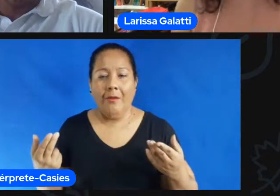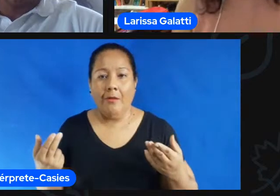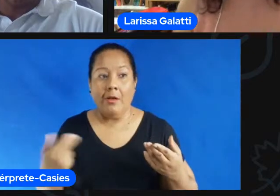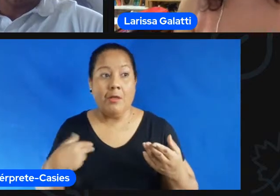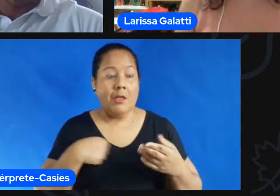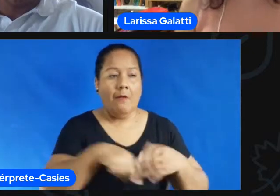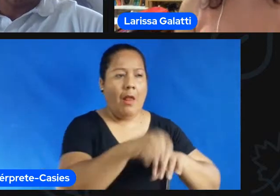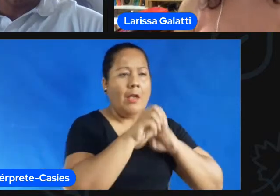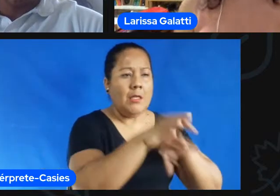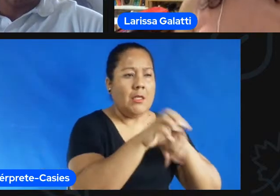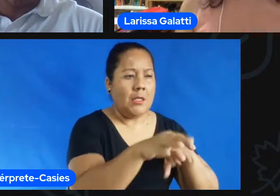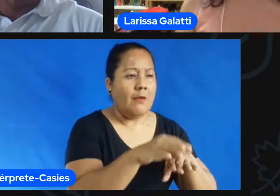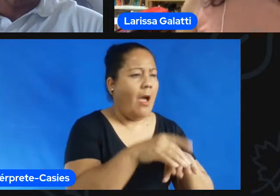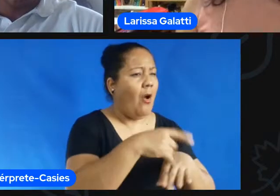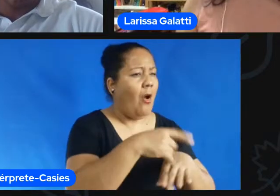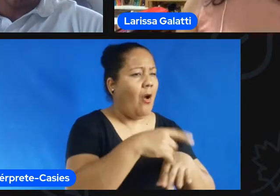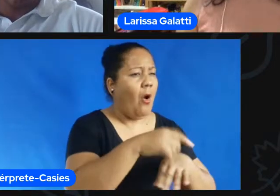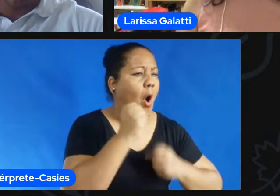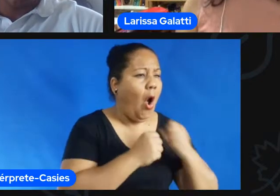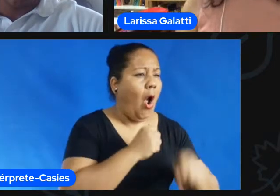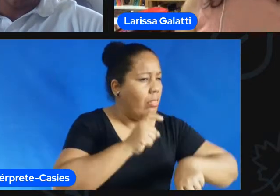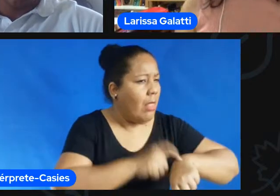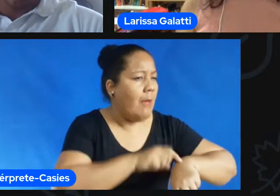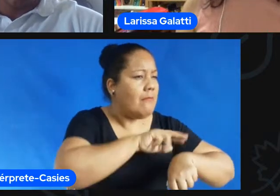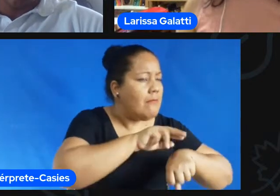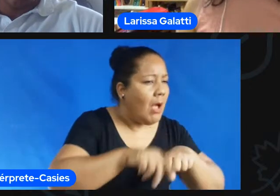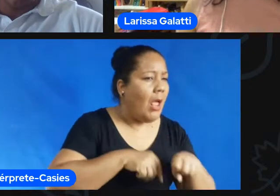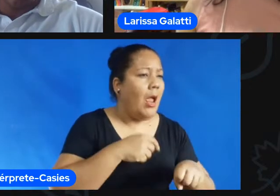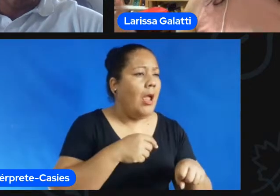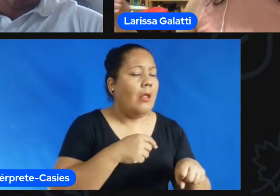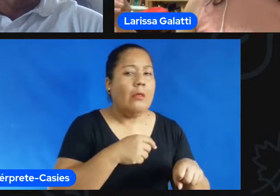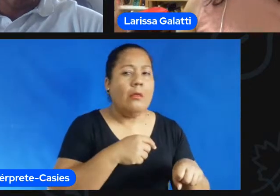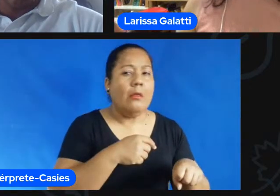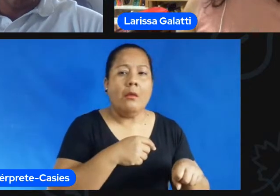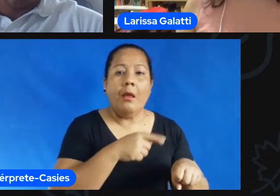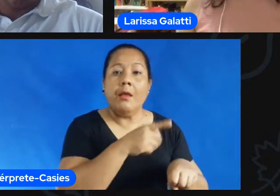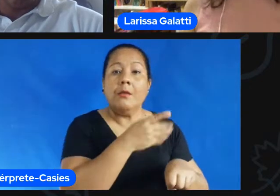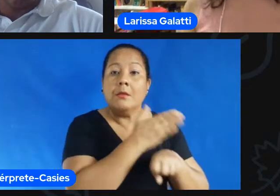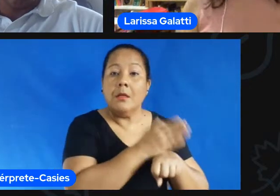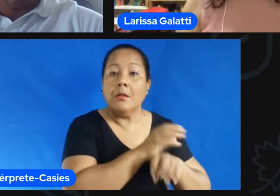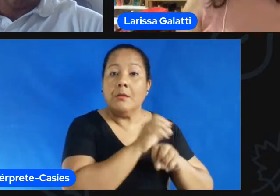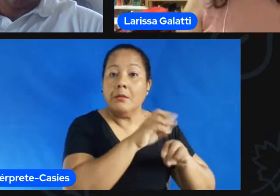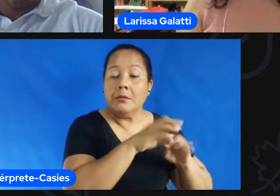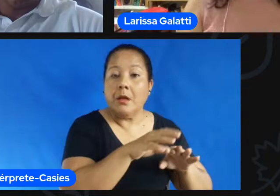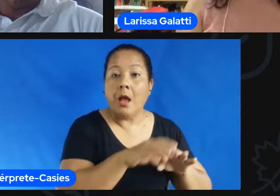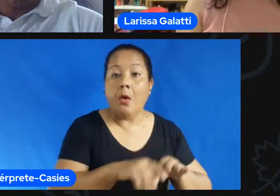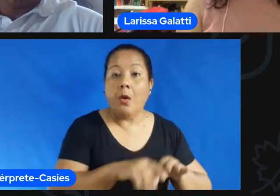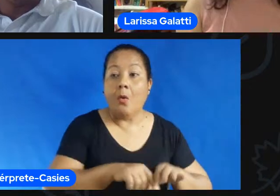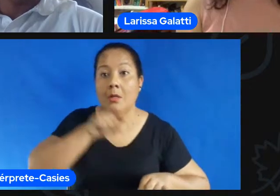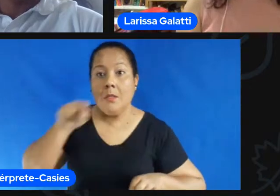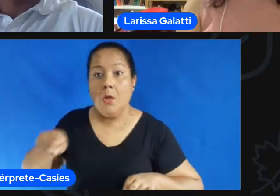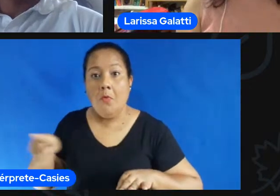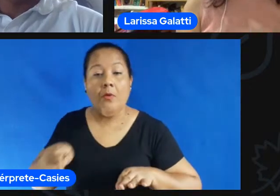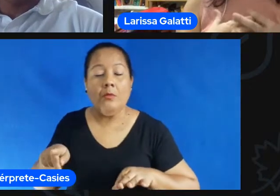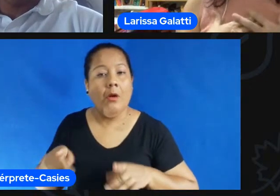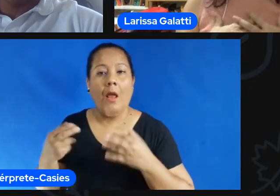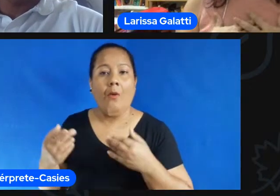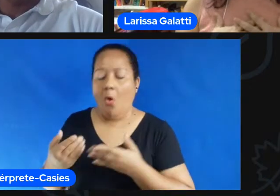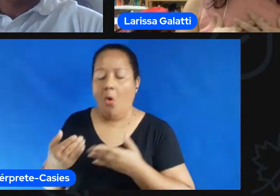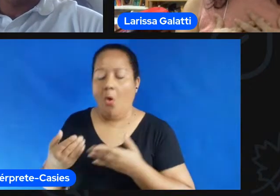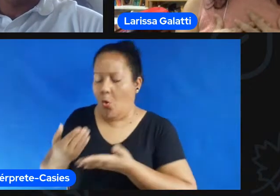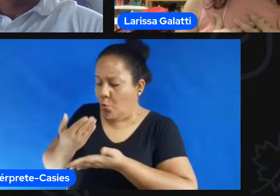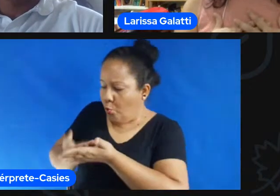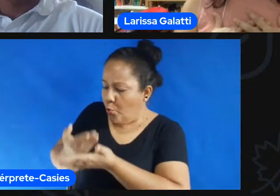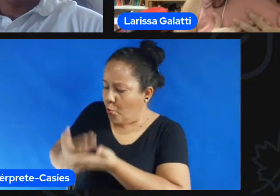oferecer o melhor treino possível a diferença tá nos no rigor do processo metodológico aqui eu faço pra resolver um